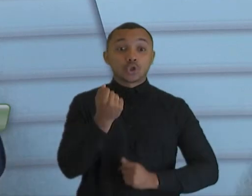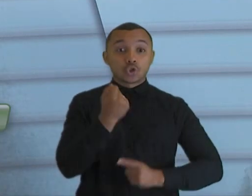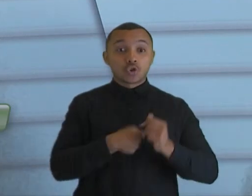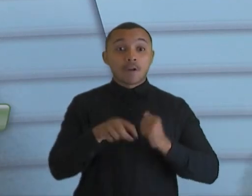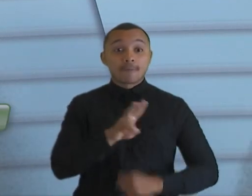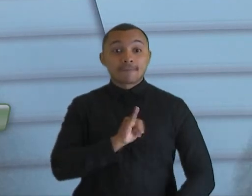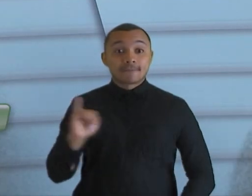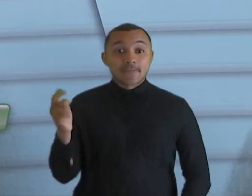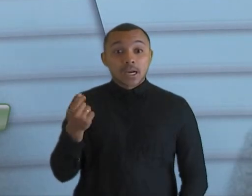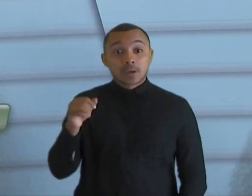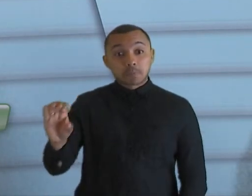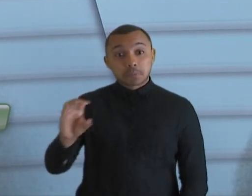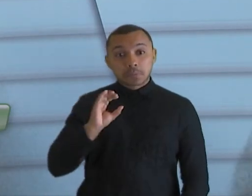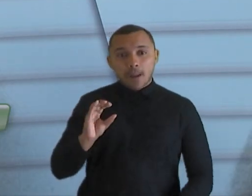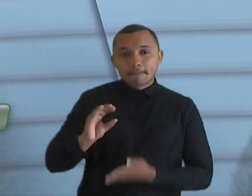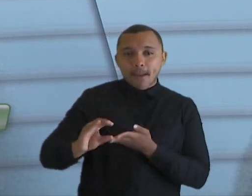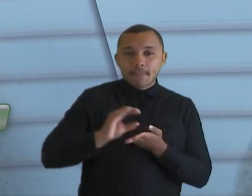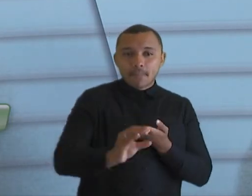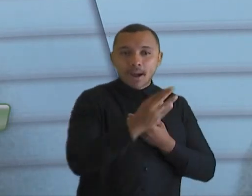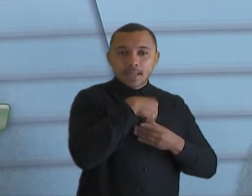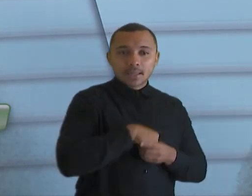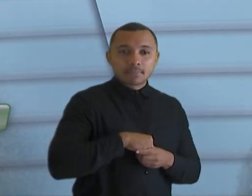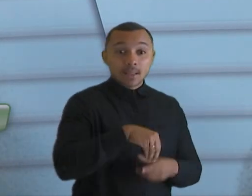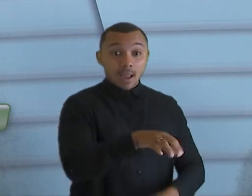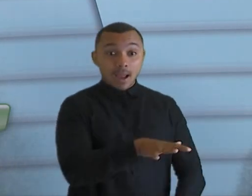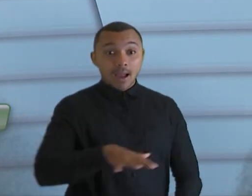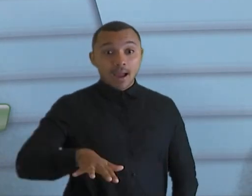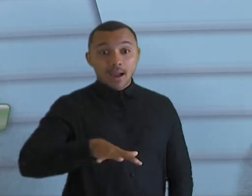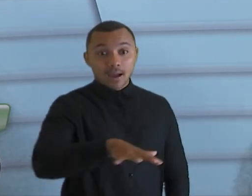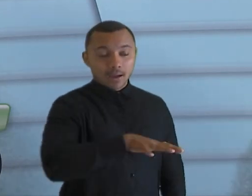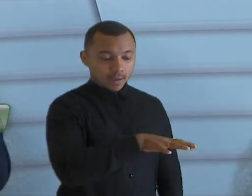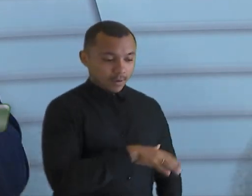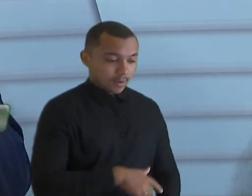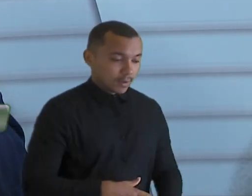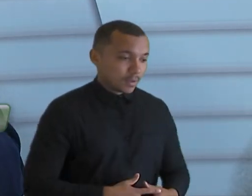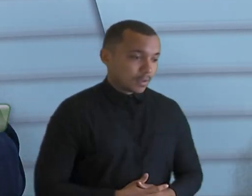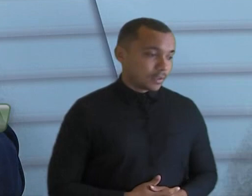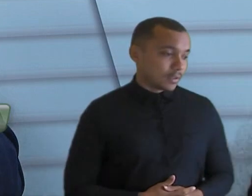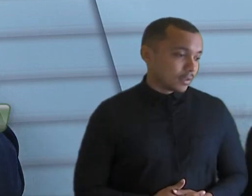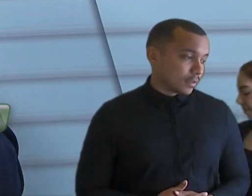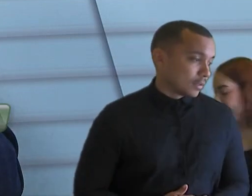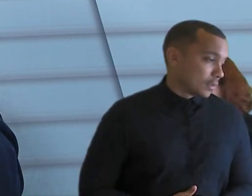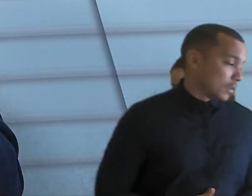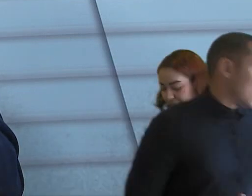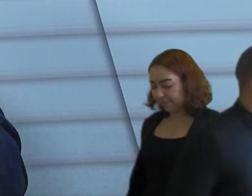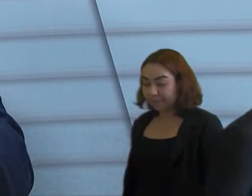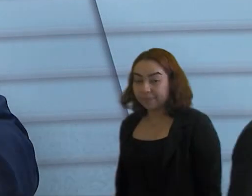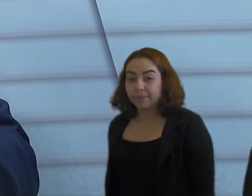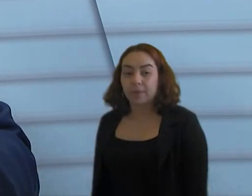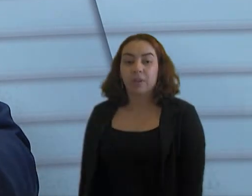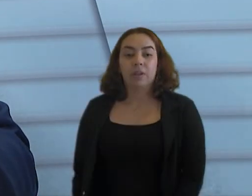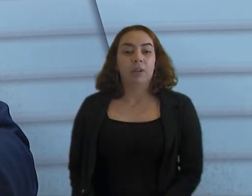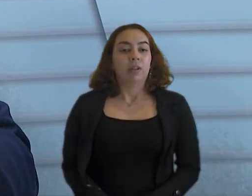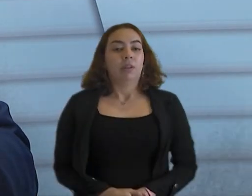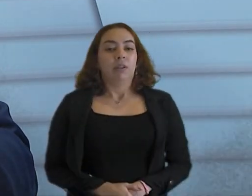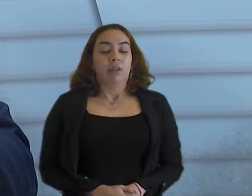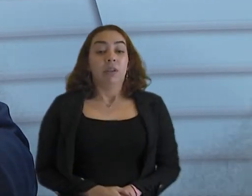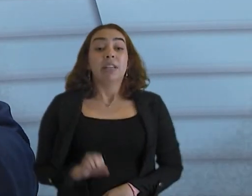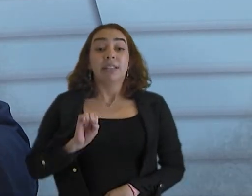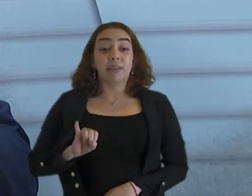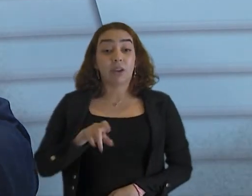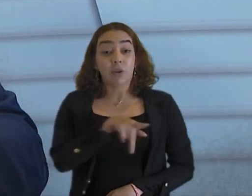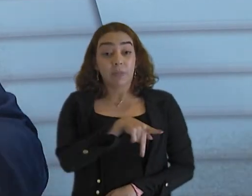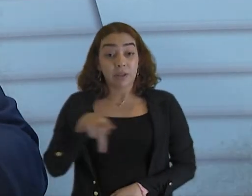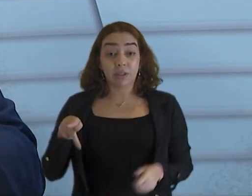vão ser destinados para aquela área naquele específico ano. E o gestor não gasta aquilo, algo está errado. É a não política